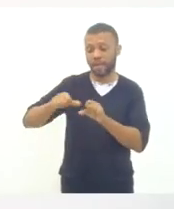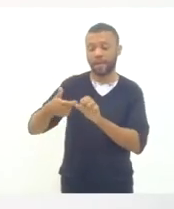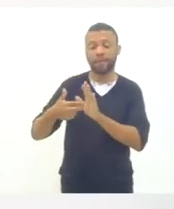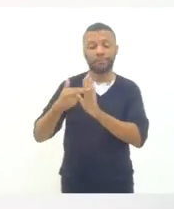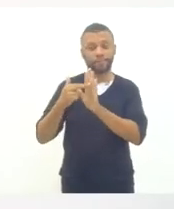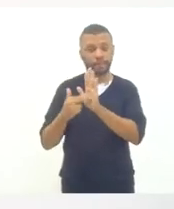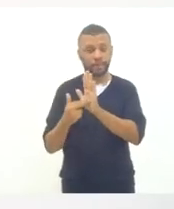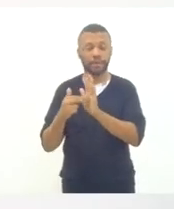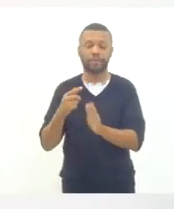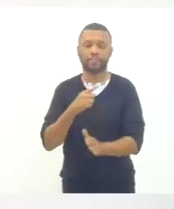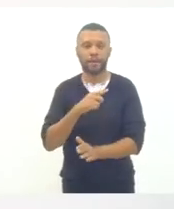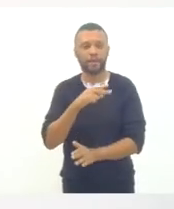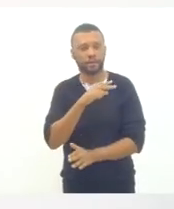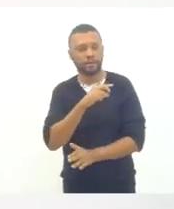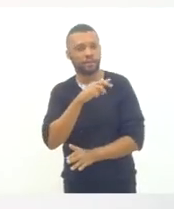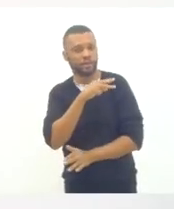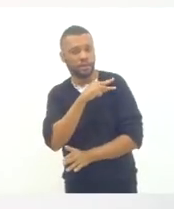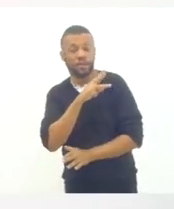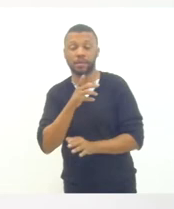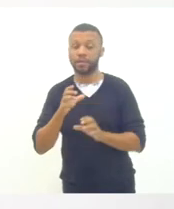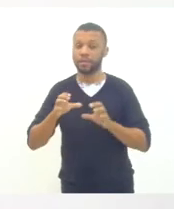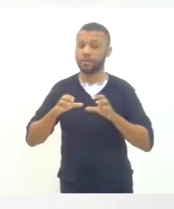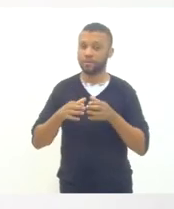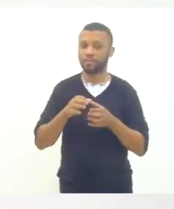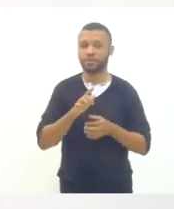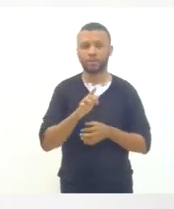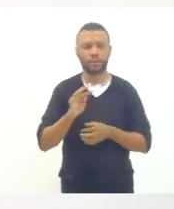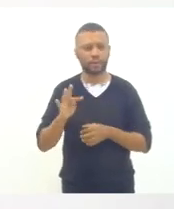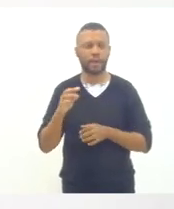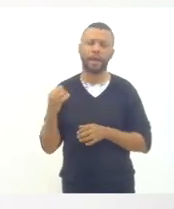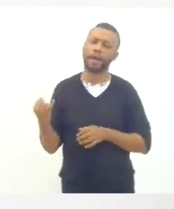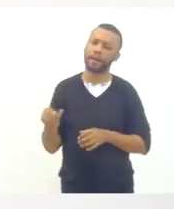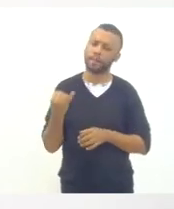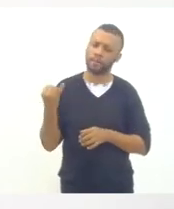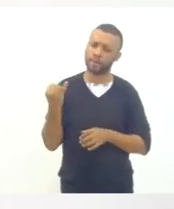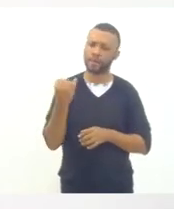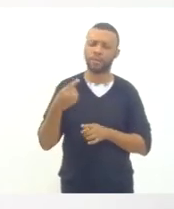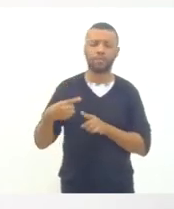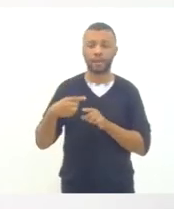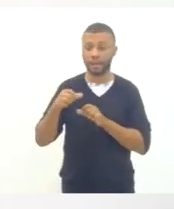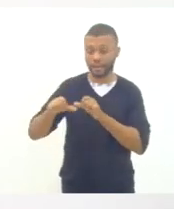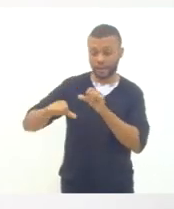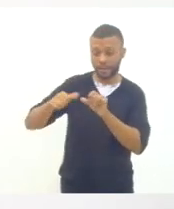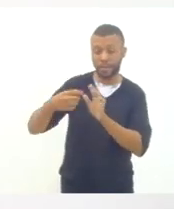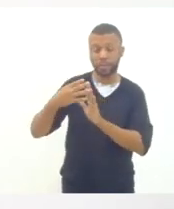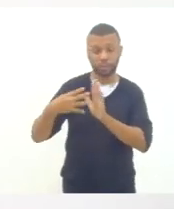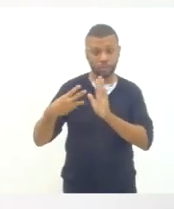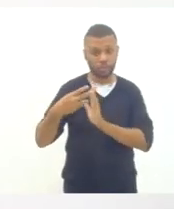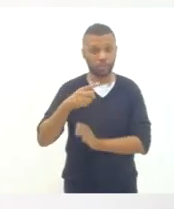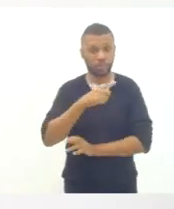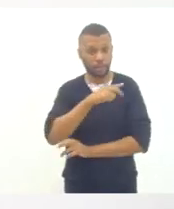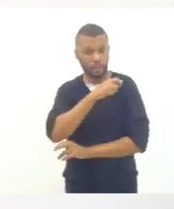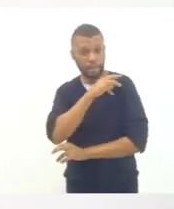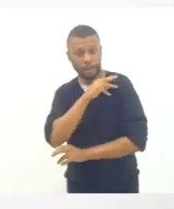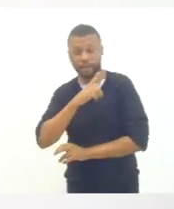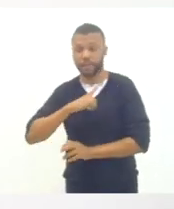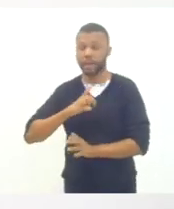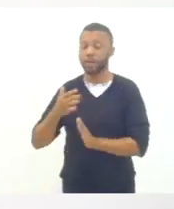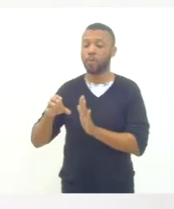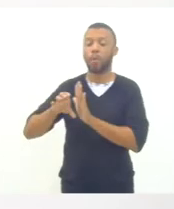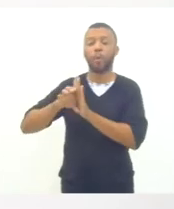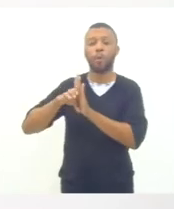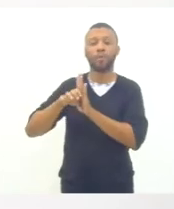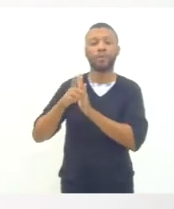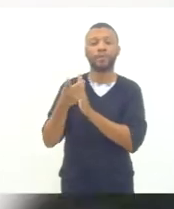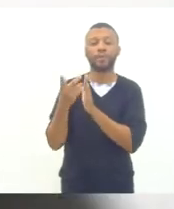aprofundar esse debate acho que esse grupo de trabalho é muito importante porque essa reforma do ensino médio na nossa avaliação traz uma concepção que